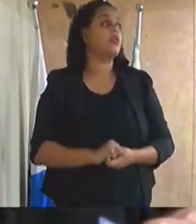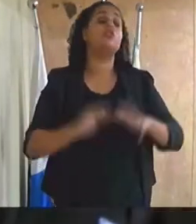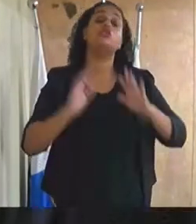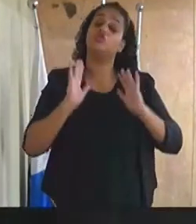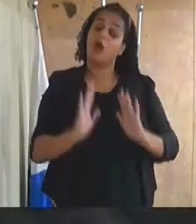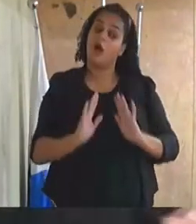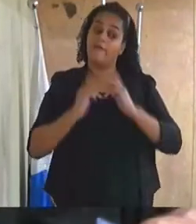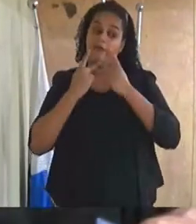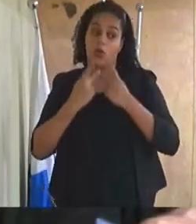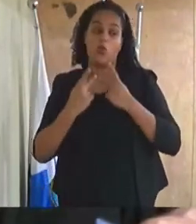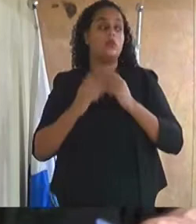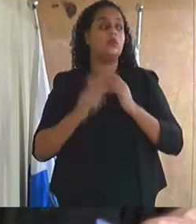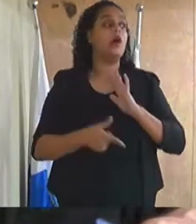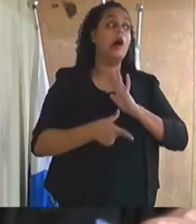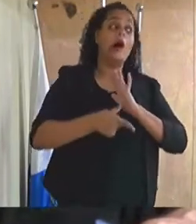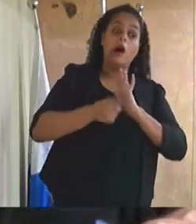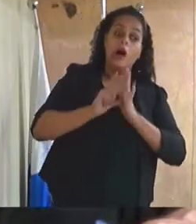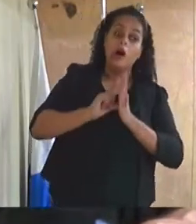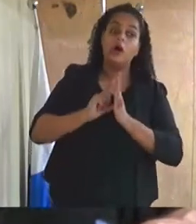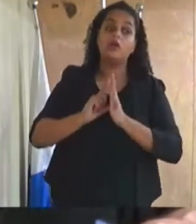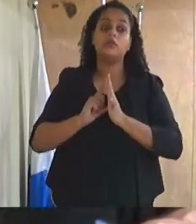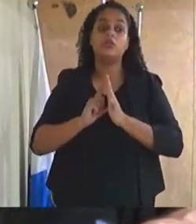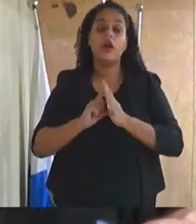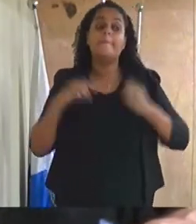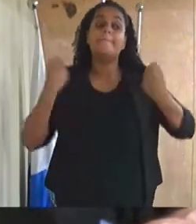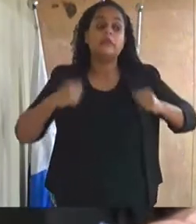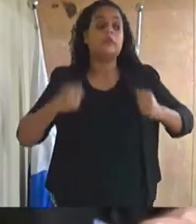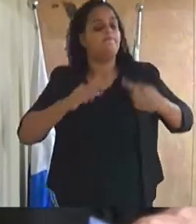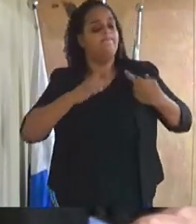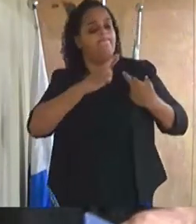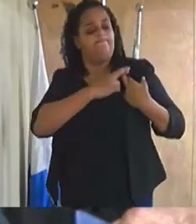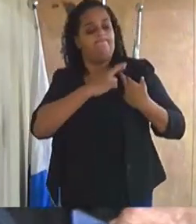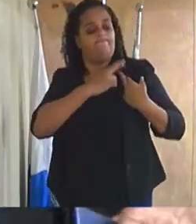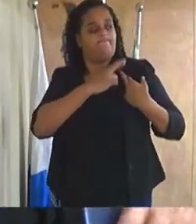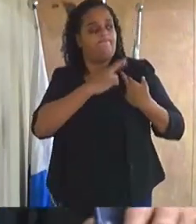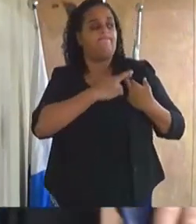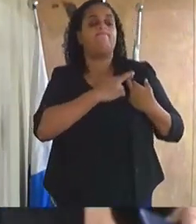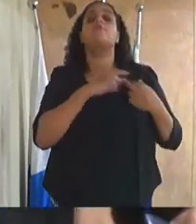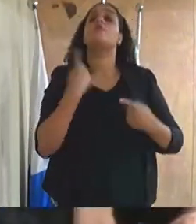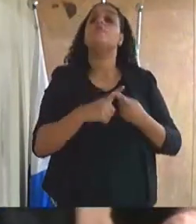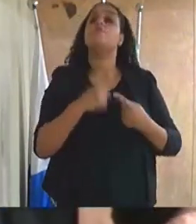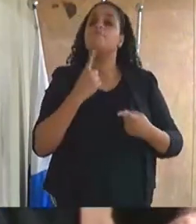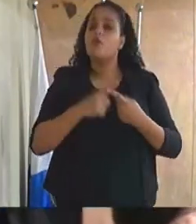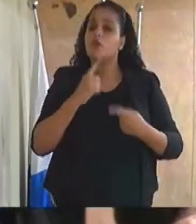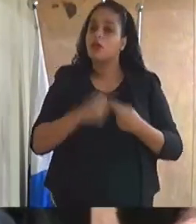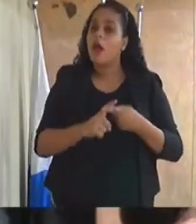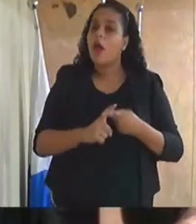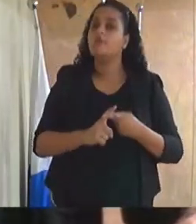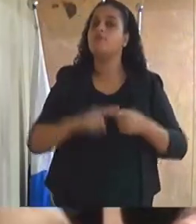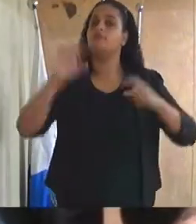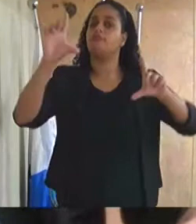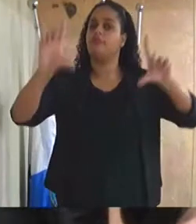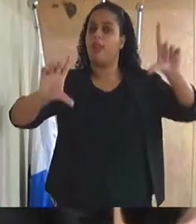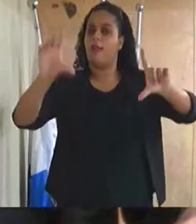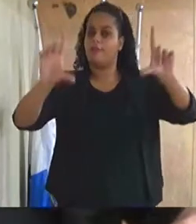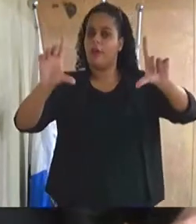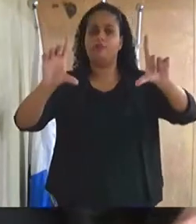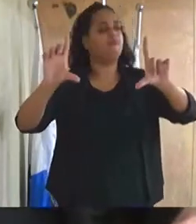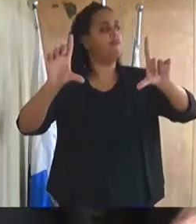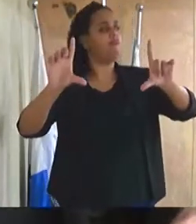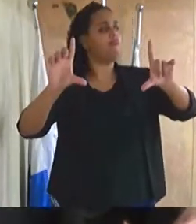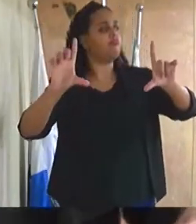falou antes devemos ter muita responsabilidade porque a imprensa aquela mesma imprensa